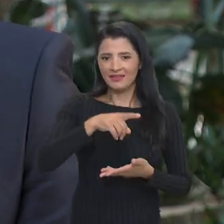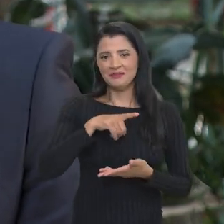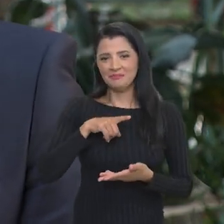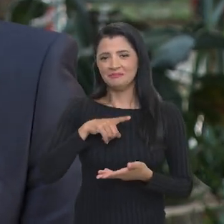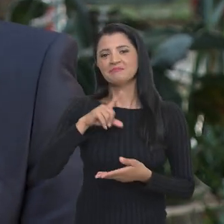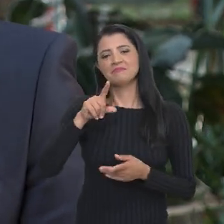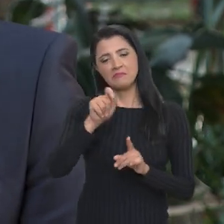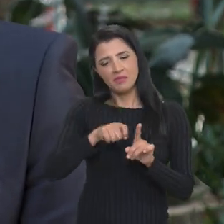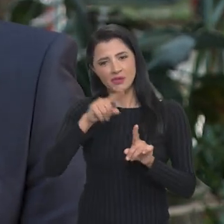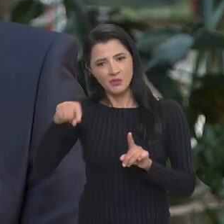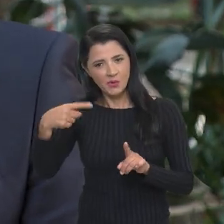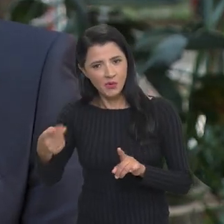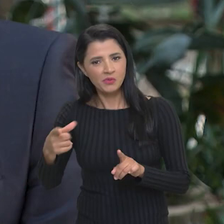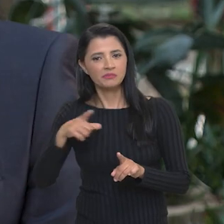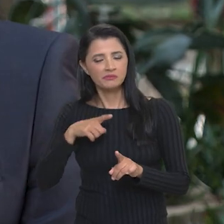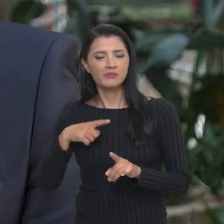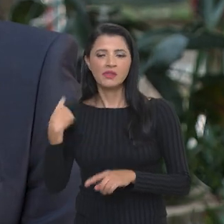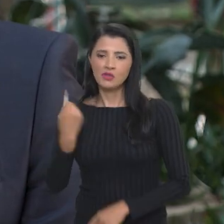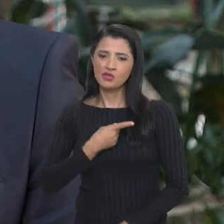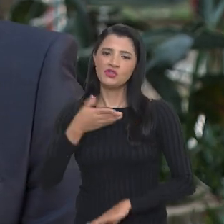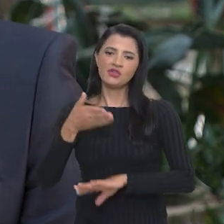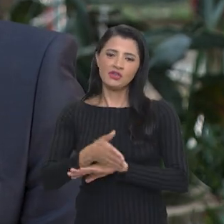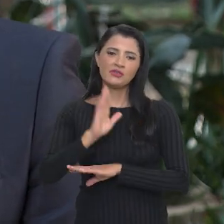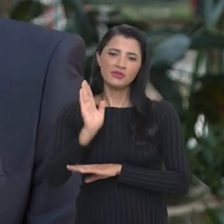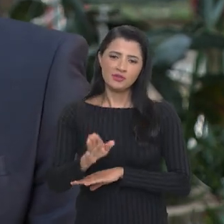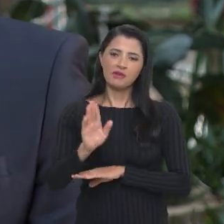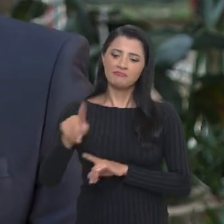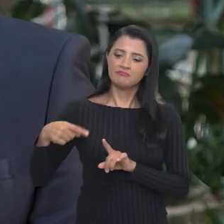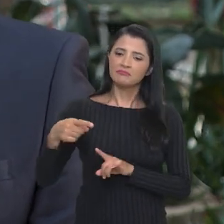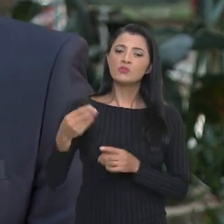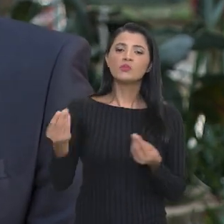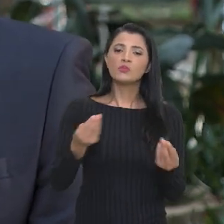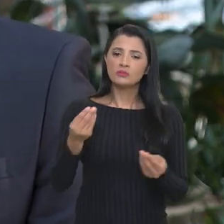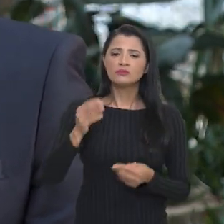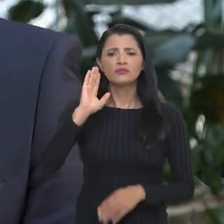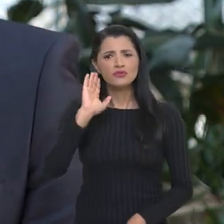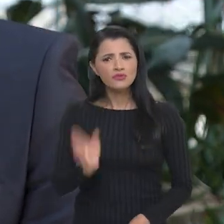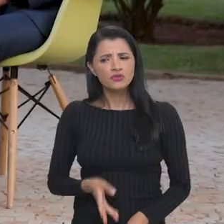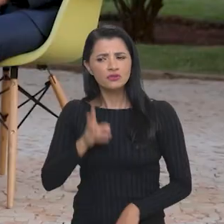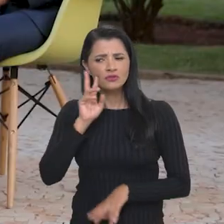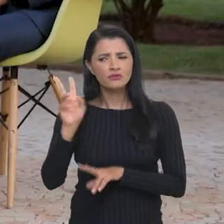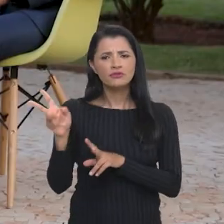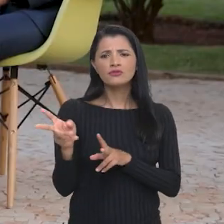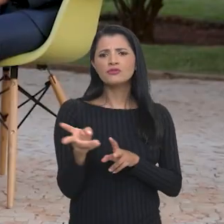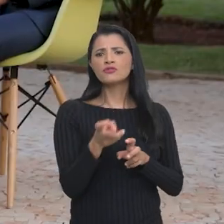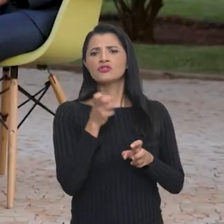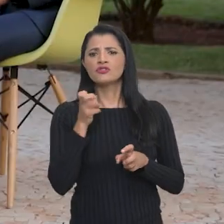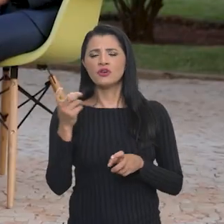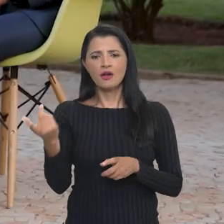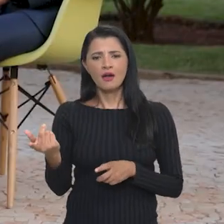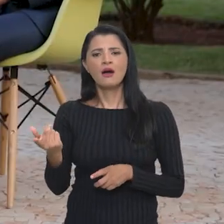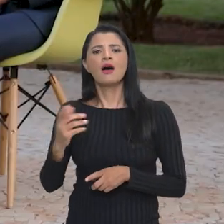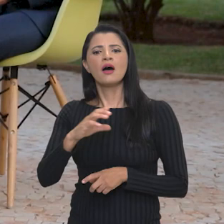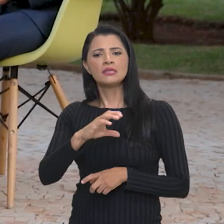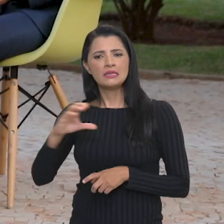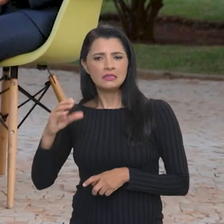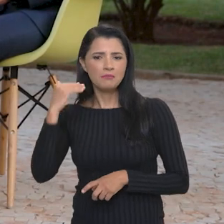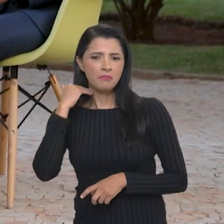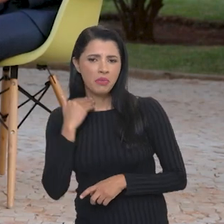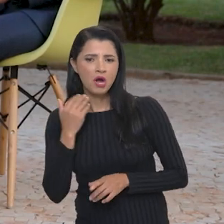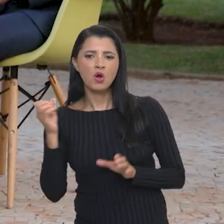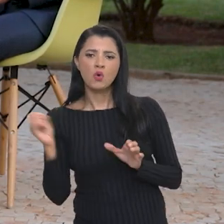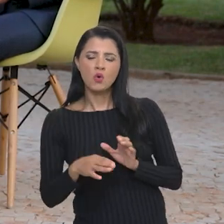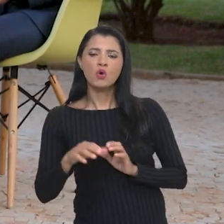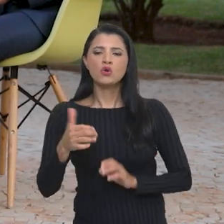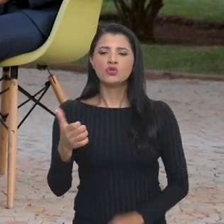estávamos aqui, no mês seguinte, nós já vimos estar na conta dos servidores 18,42%,